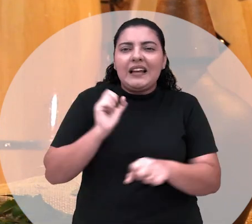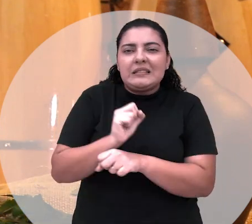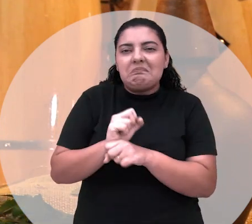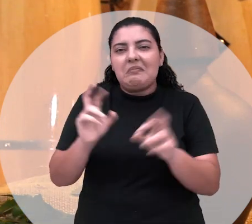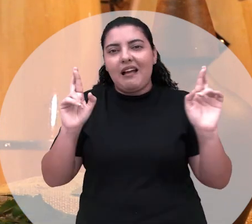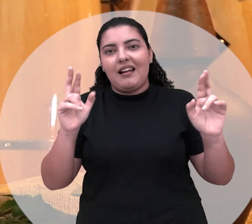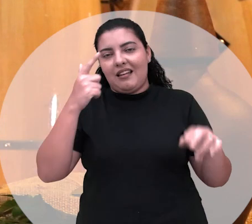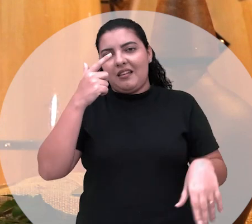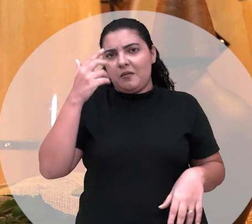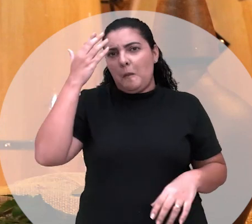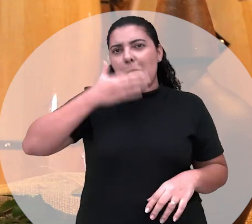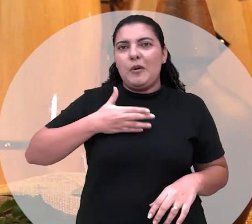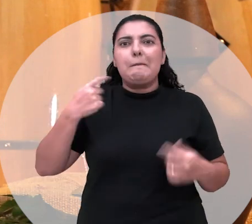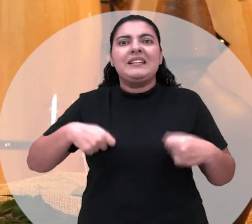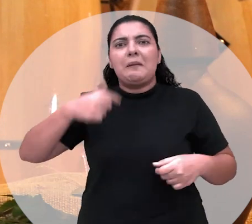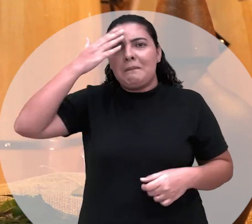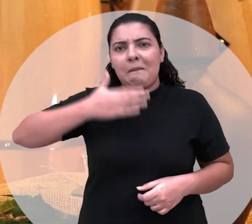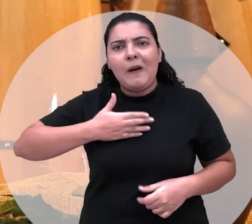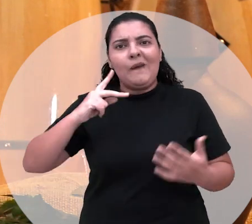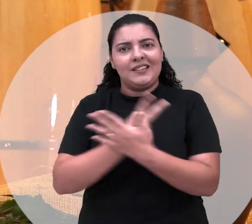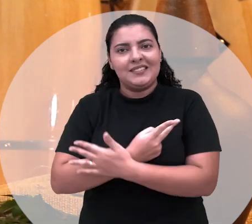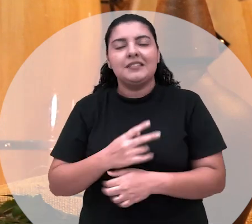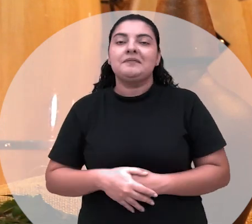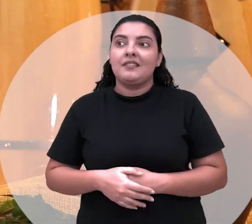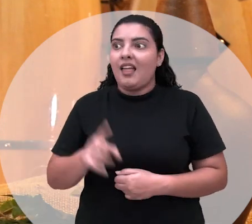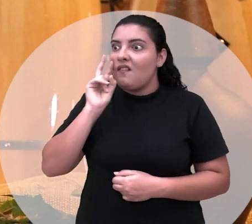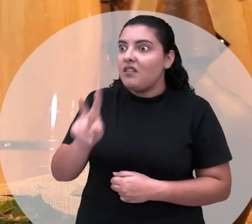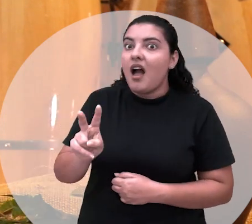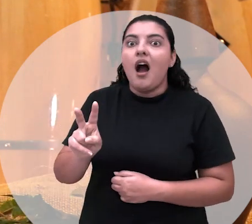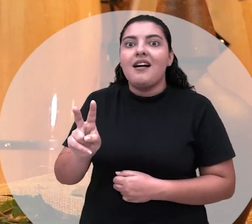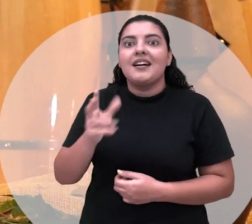só que ela vou esperar pra ver acontecer. E depois eu vejo.